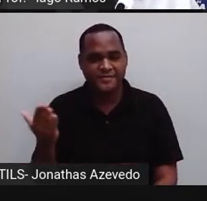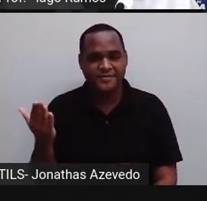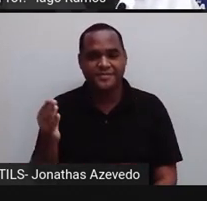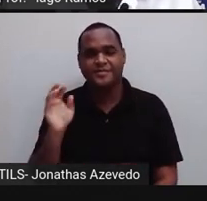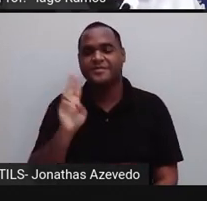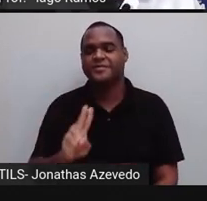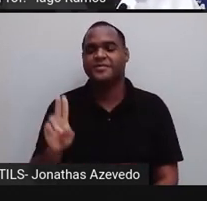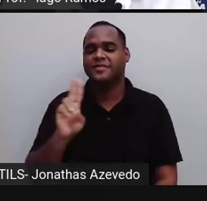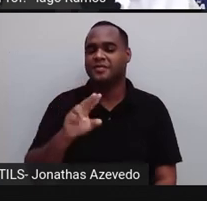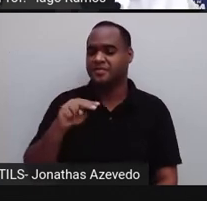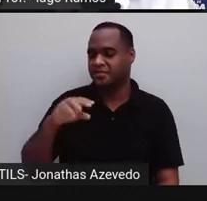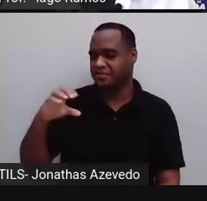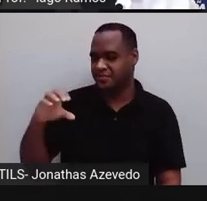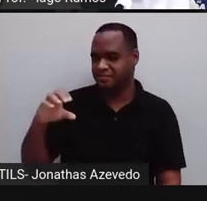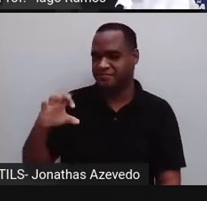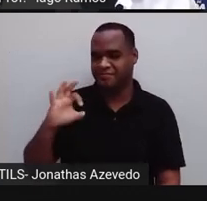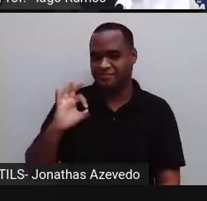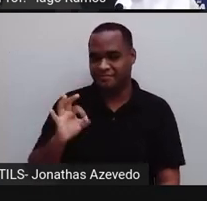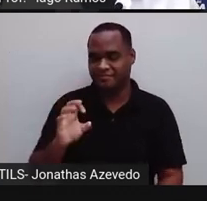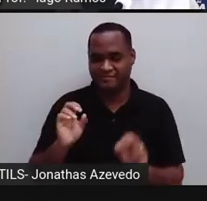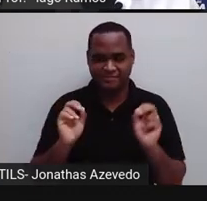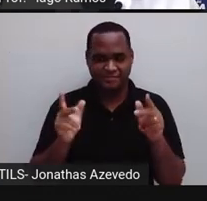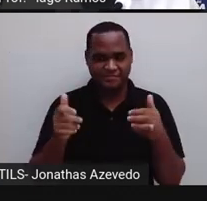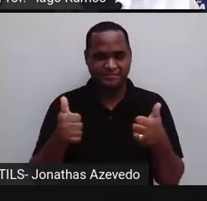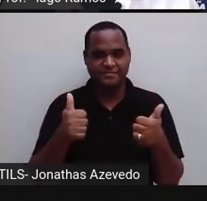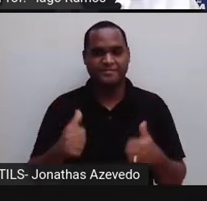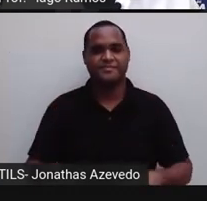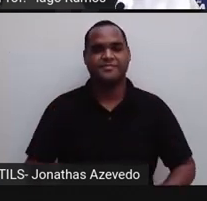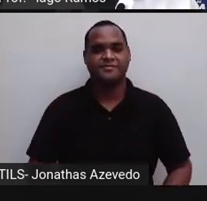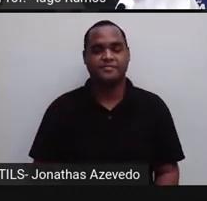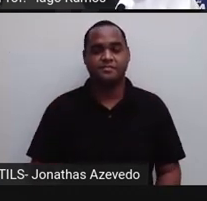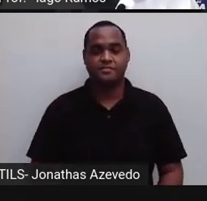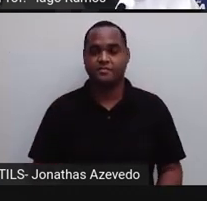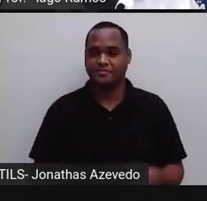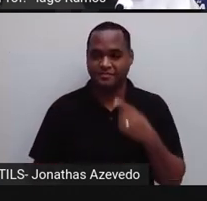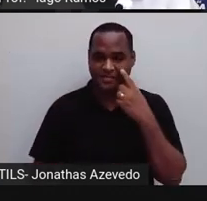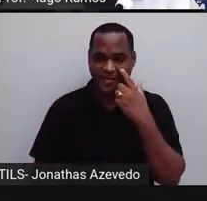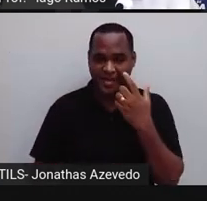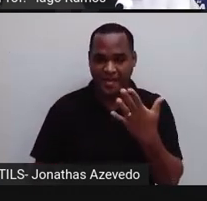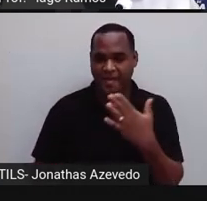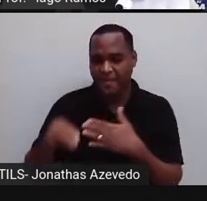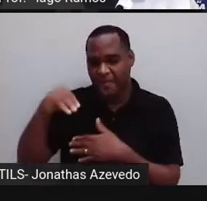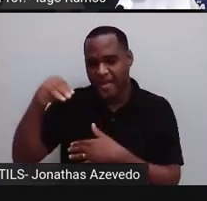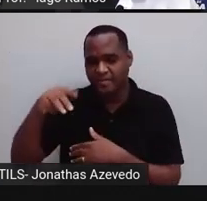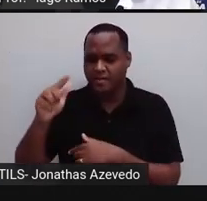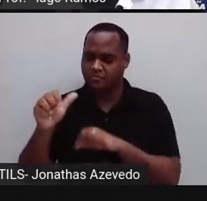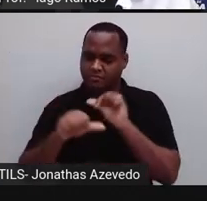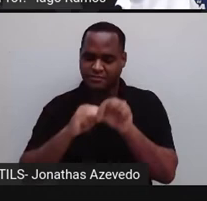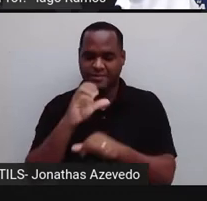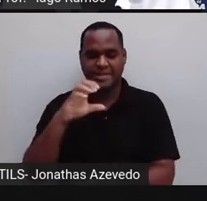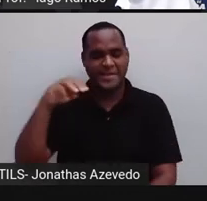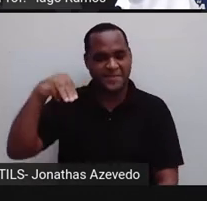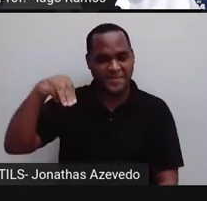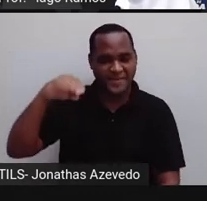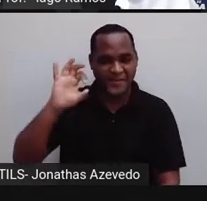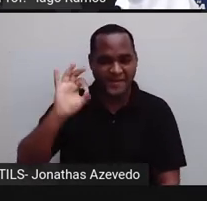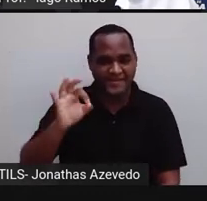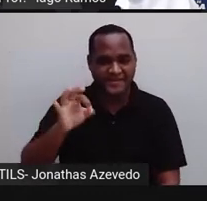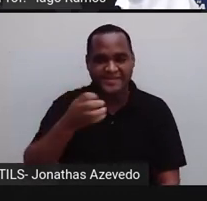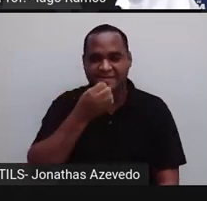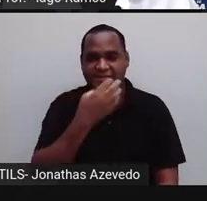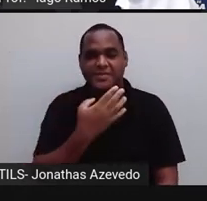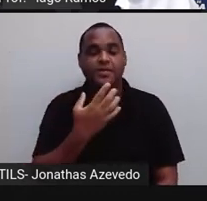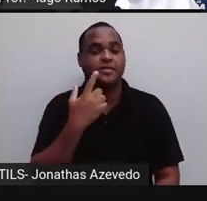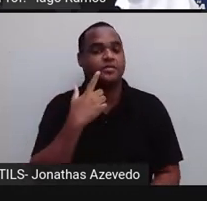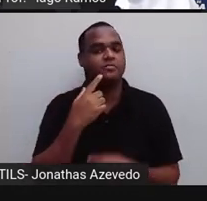agora a notação científica. Bom, aliás, eu falei metro, mas na verdade é centímetro, tá bom? Então, a gente